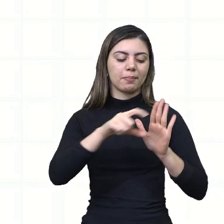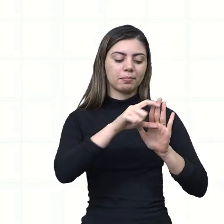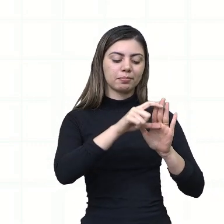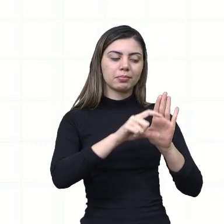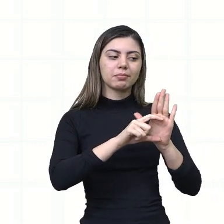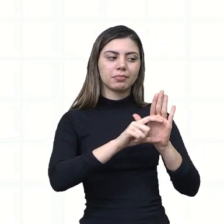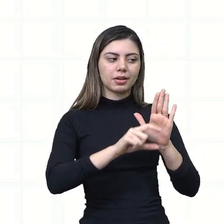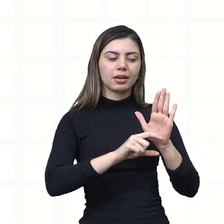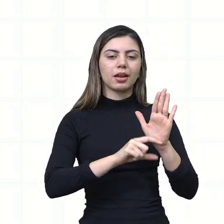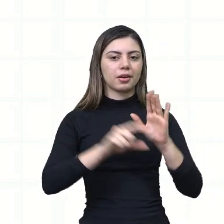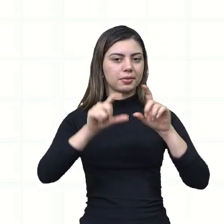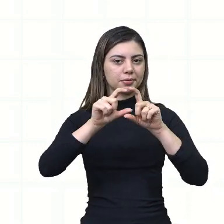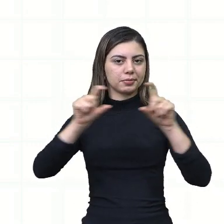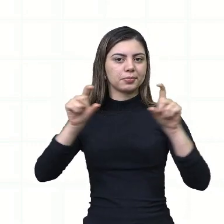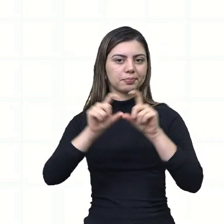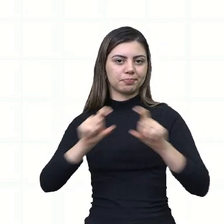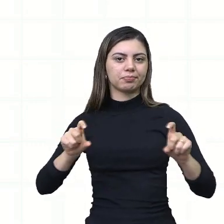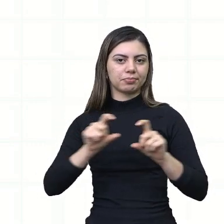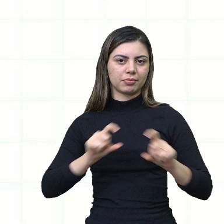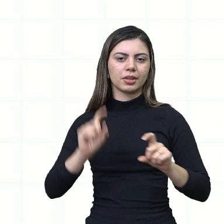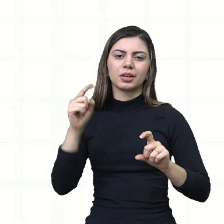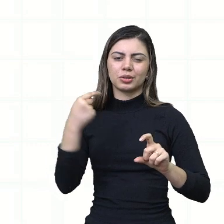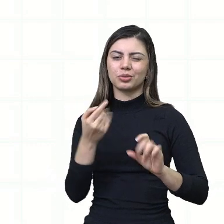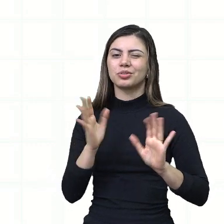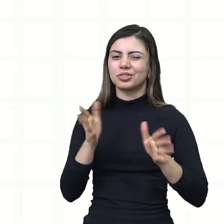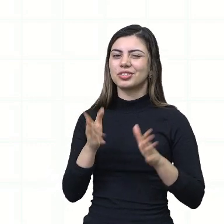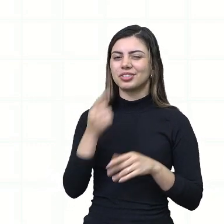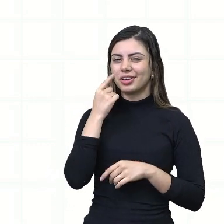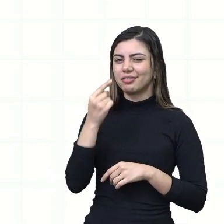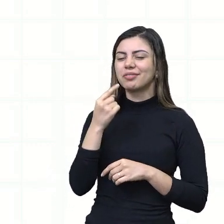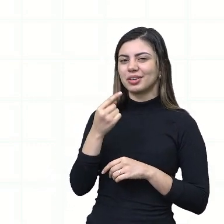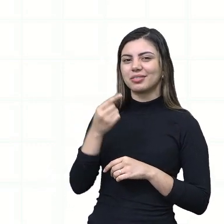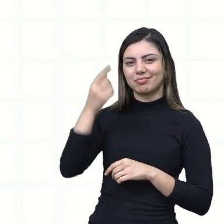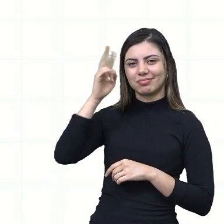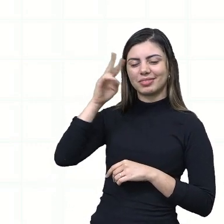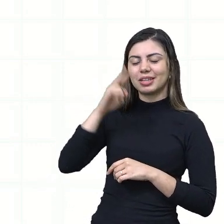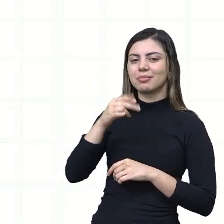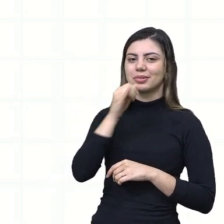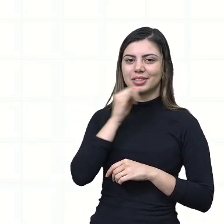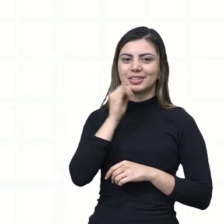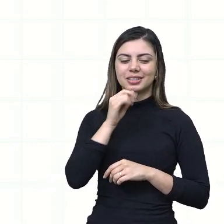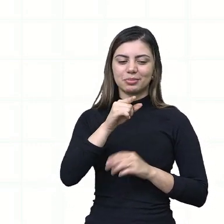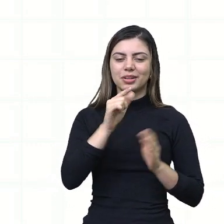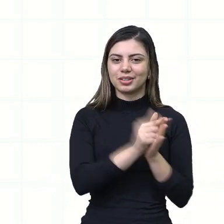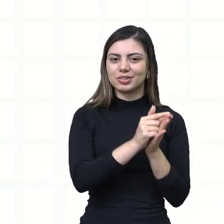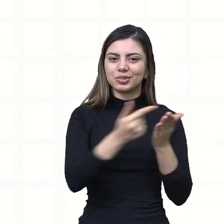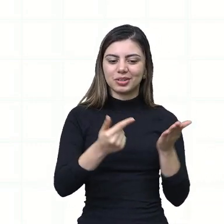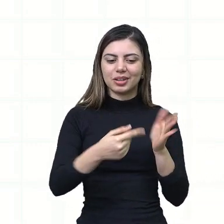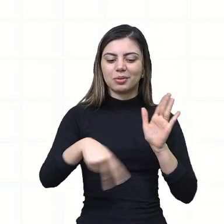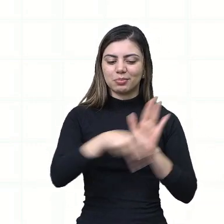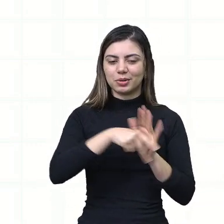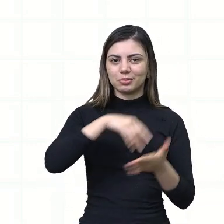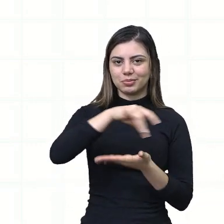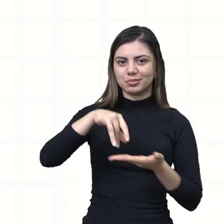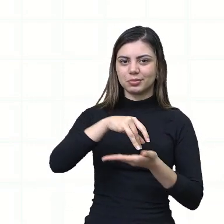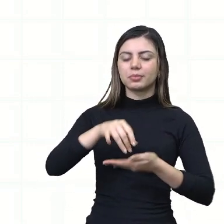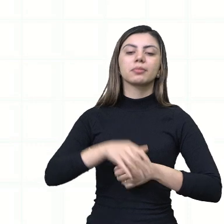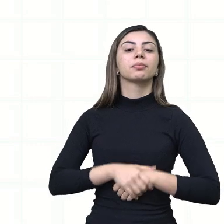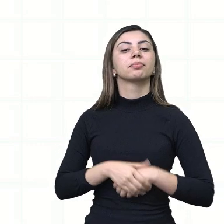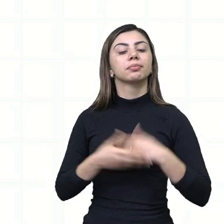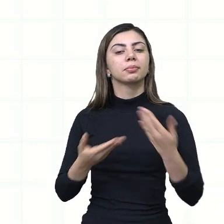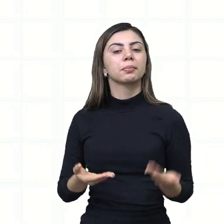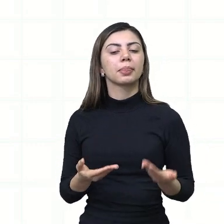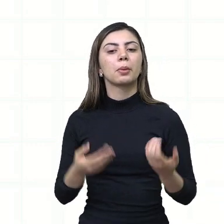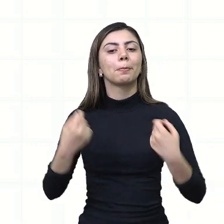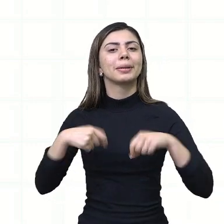Parágrafos como nós vimos anteriormente lá no exemplo do jornal do Semião, né? E deve ser o